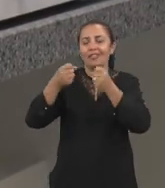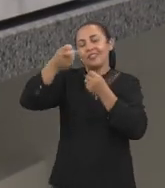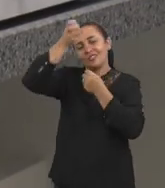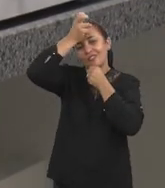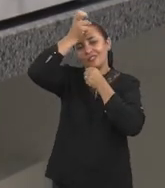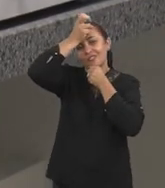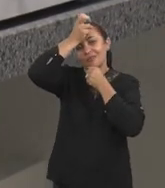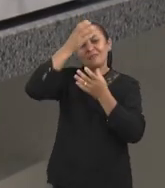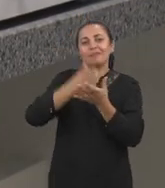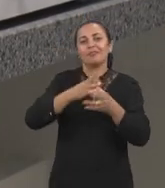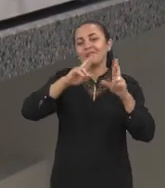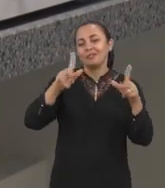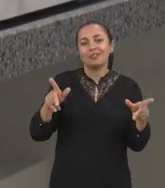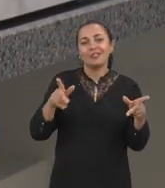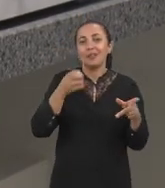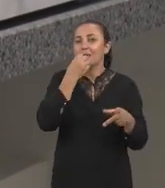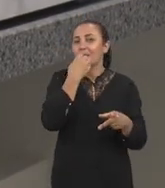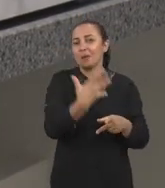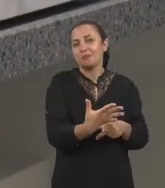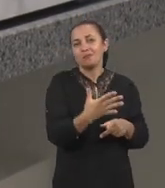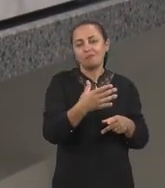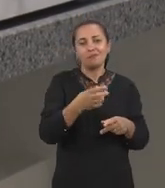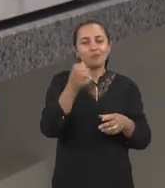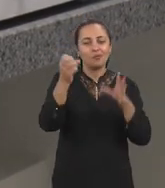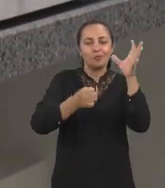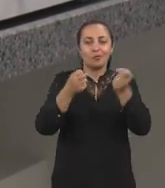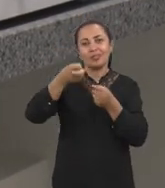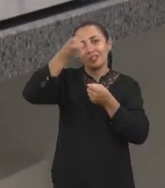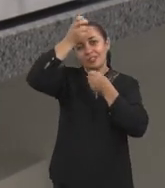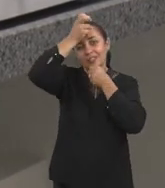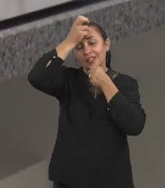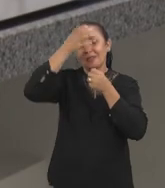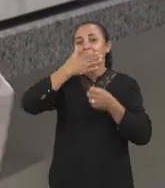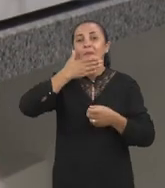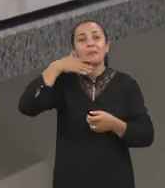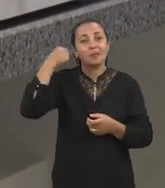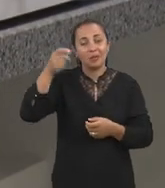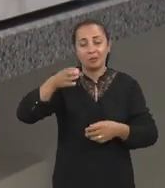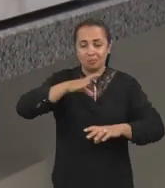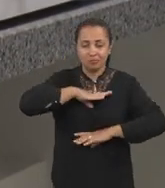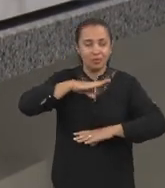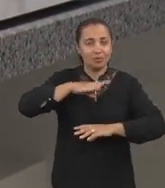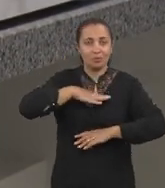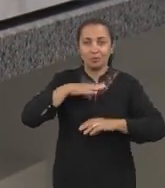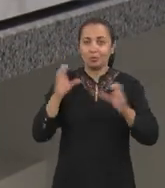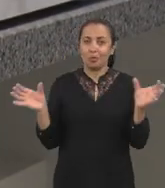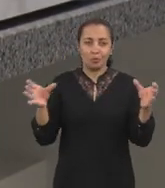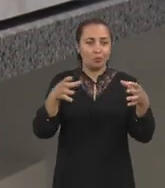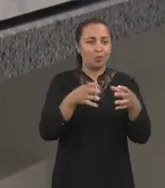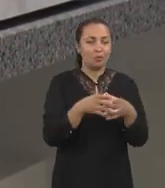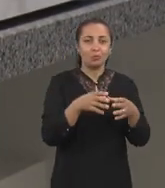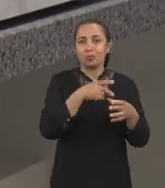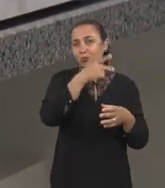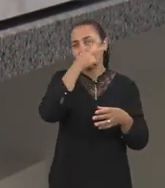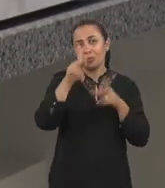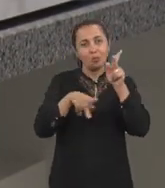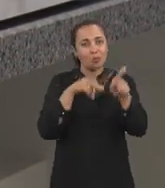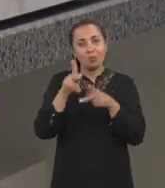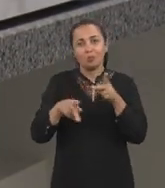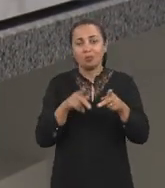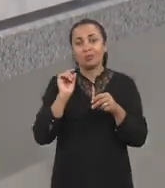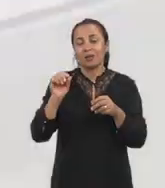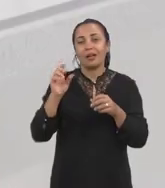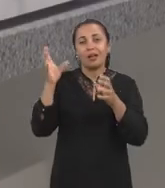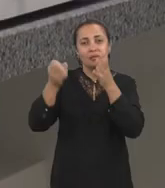benefício do leite de cabra, que ele é muito mais tolerado por uma parcela maior da população que o